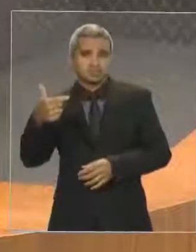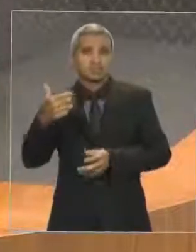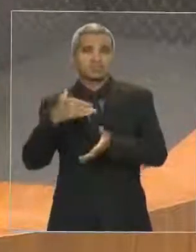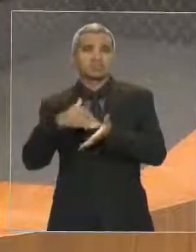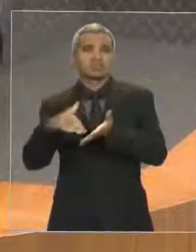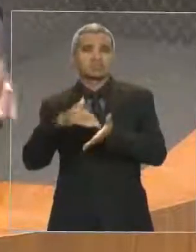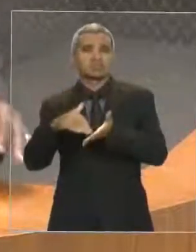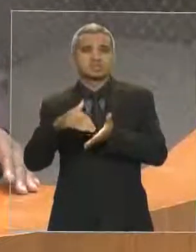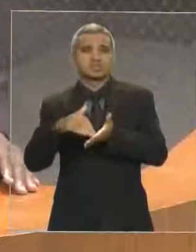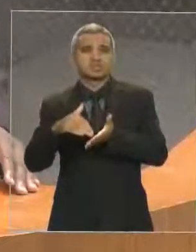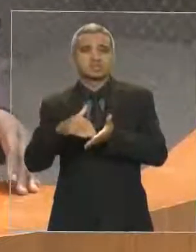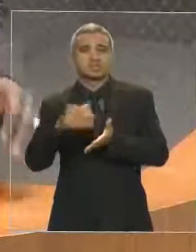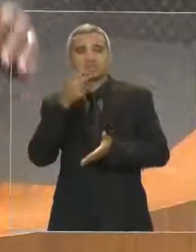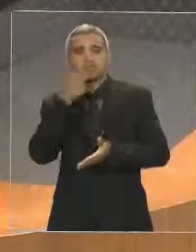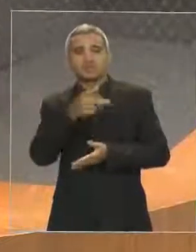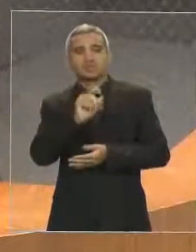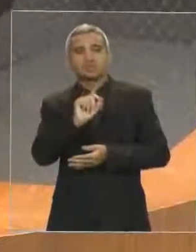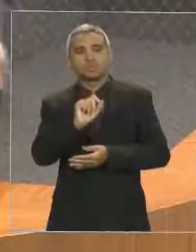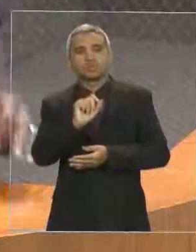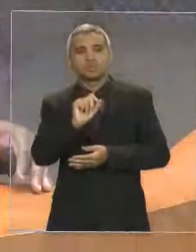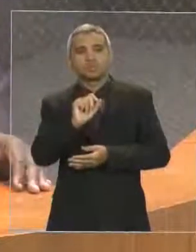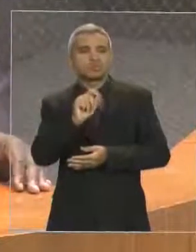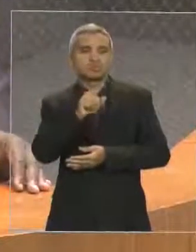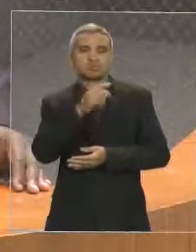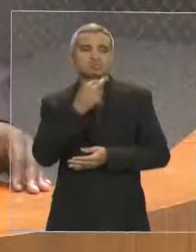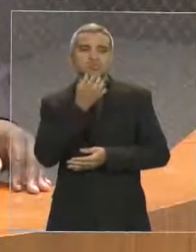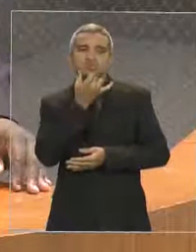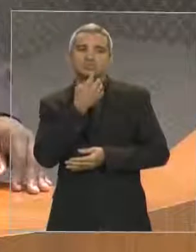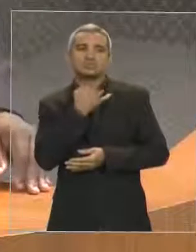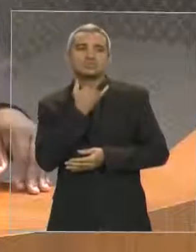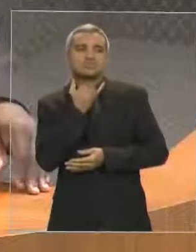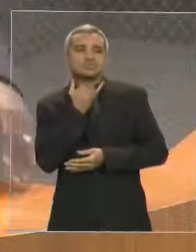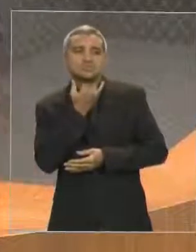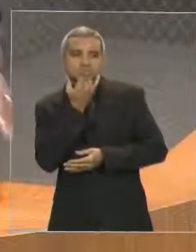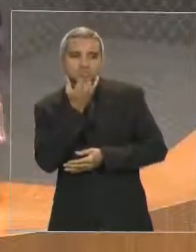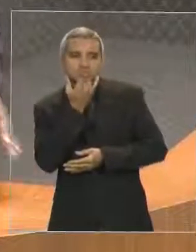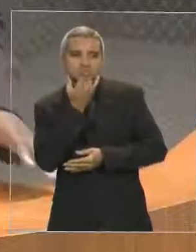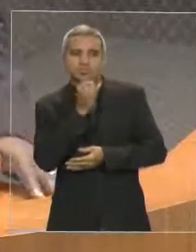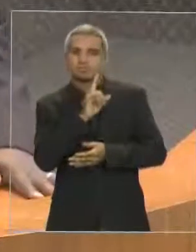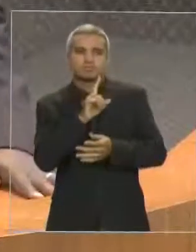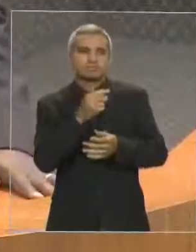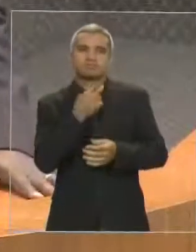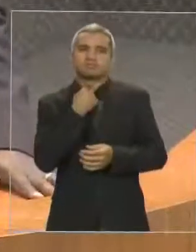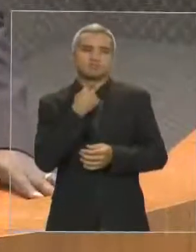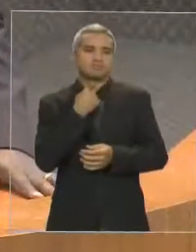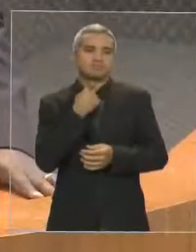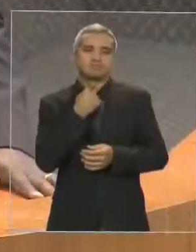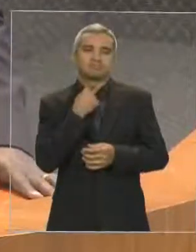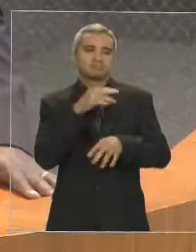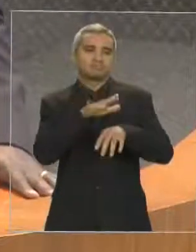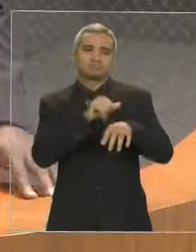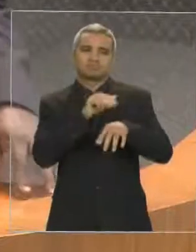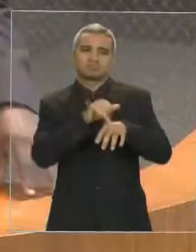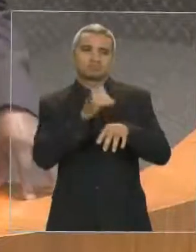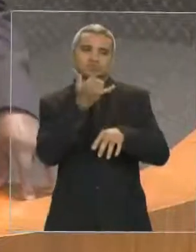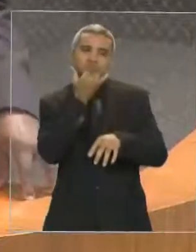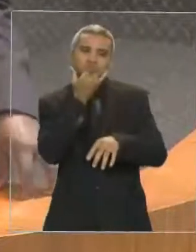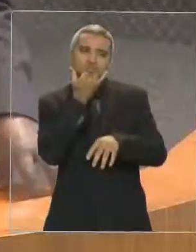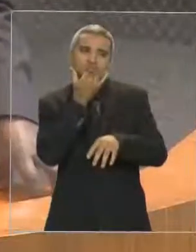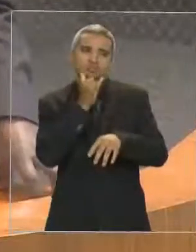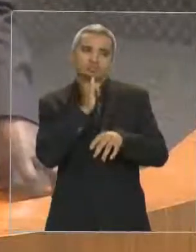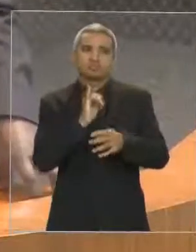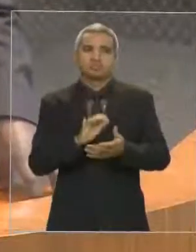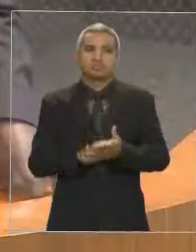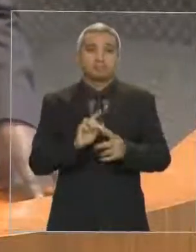haveria mais jeito, não caberia mais que esses jovens fossem chamados. E a nossa